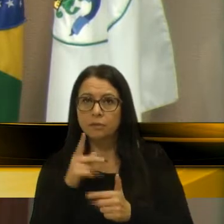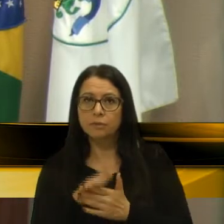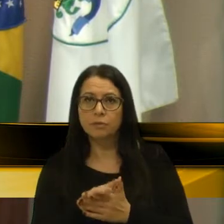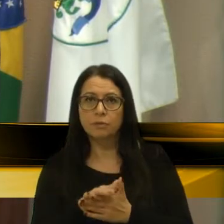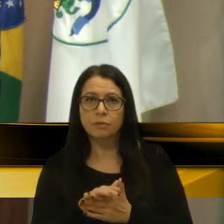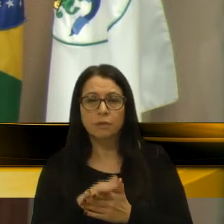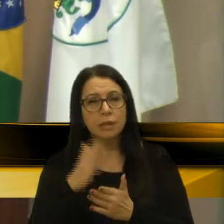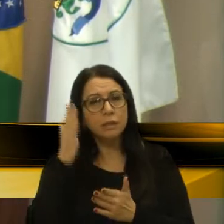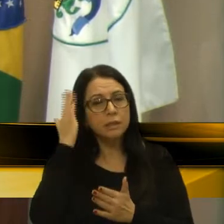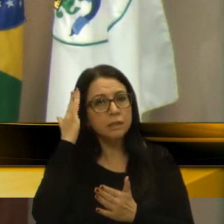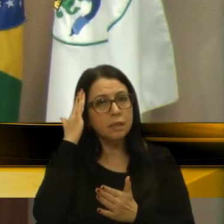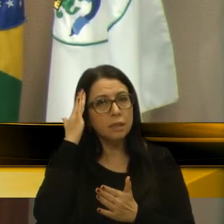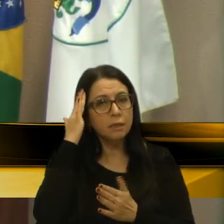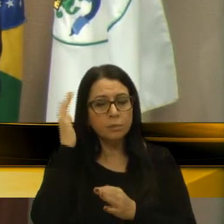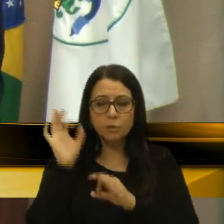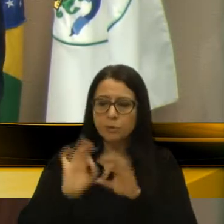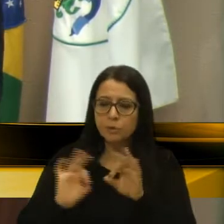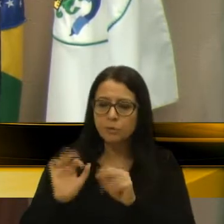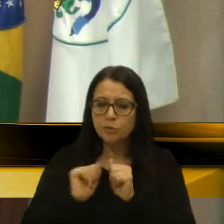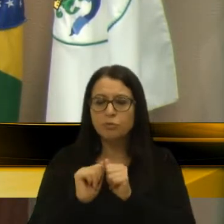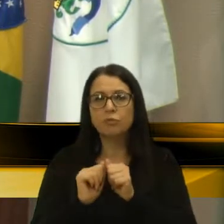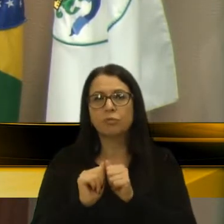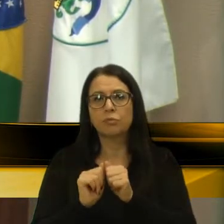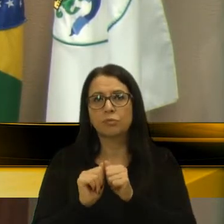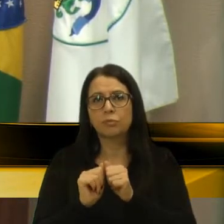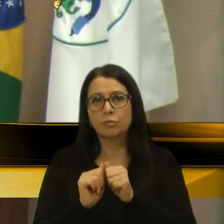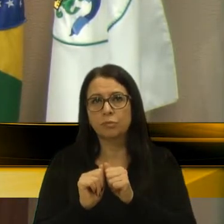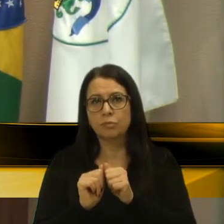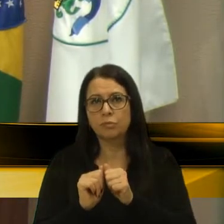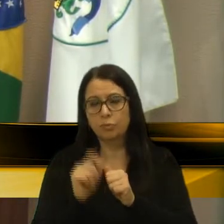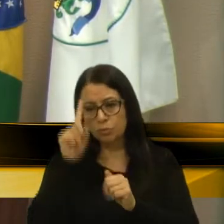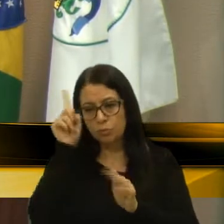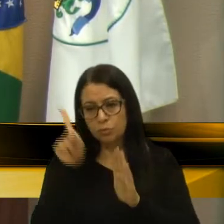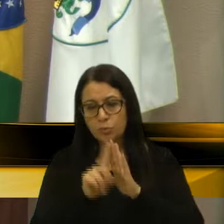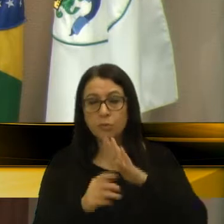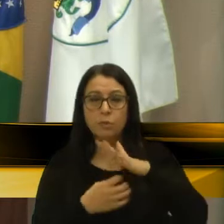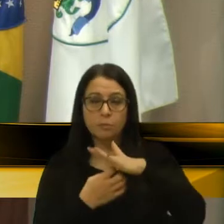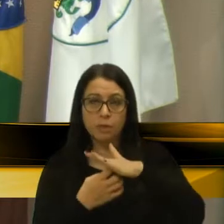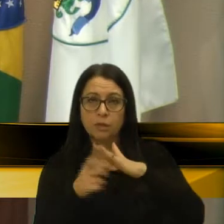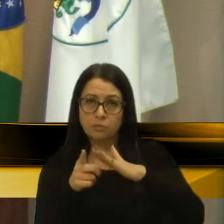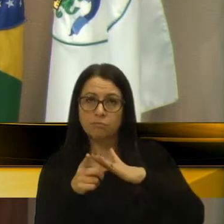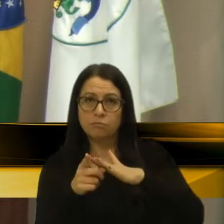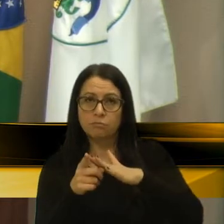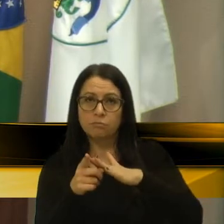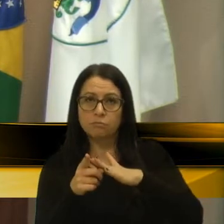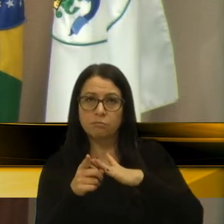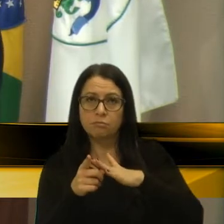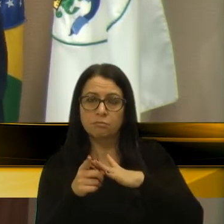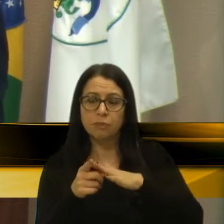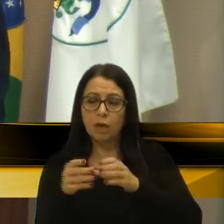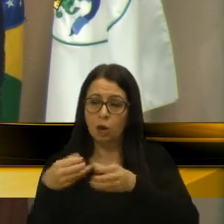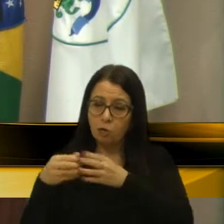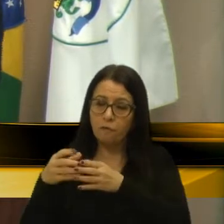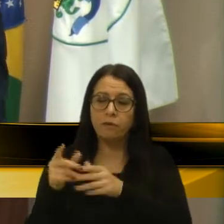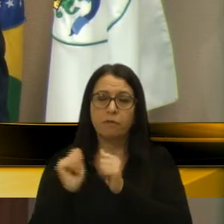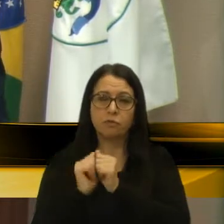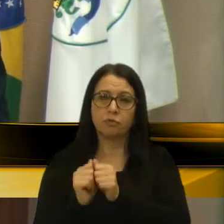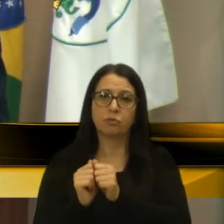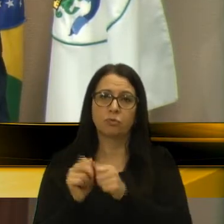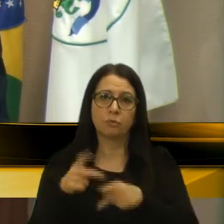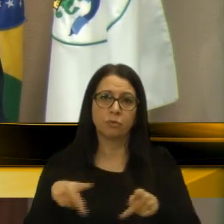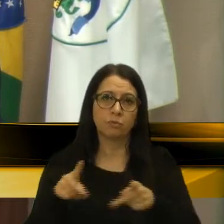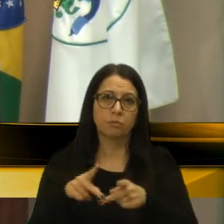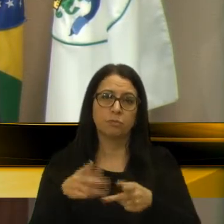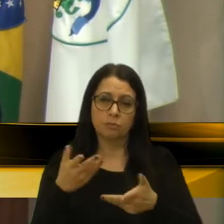sabe, que articula junto com os empresários, com os empresários, e ele está, convive com a população.